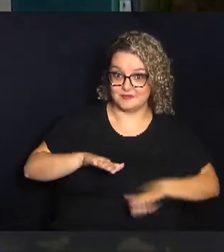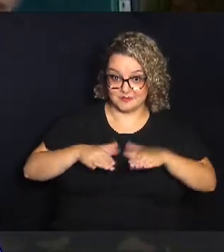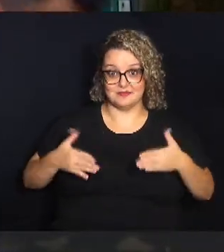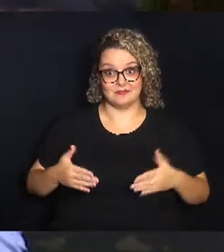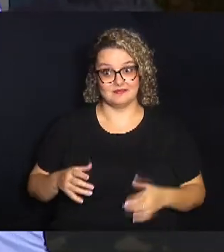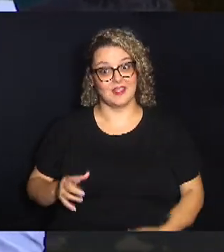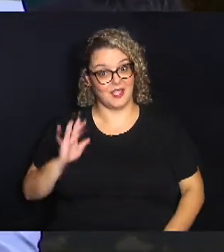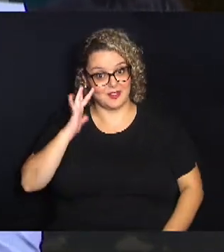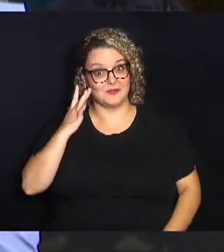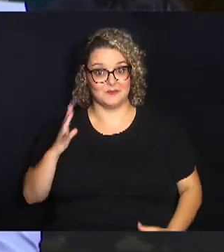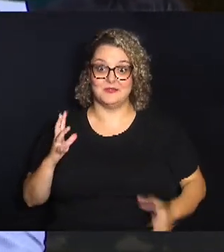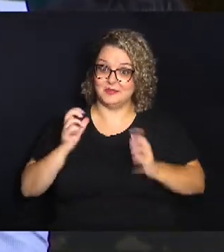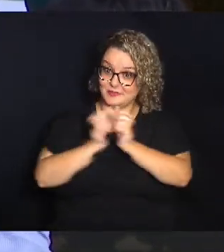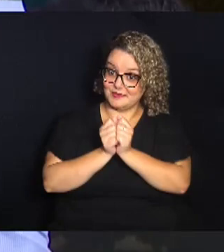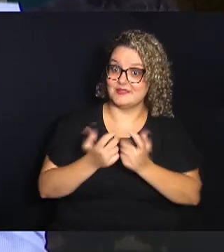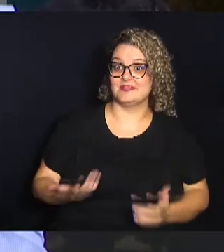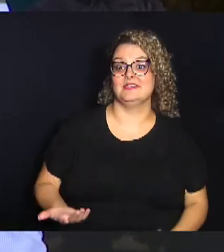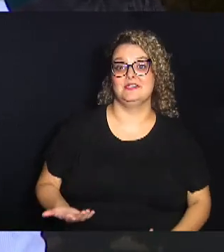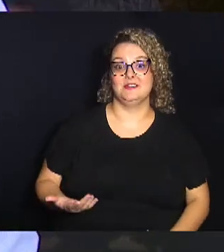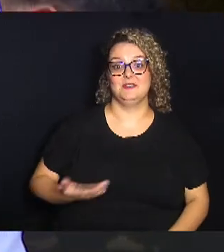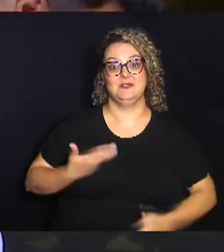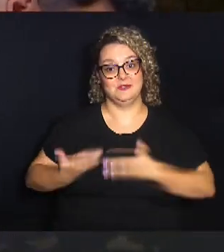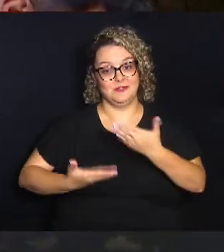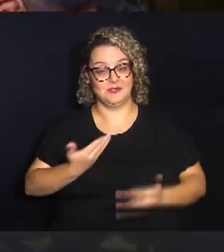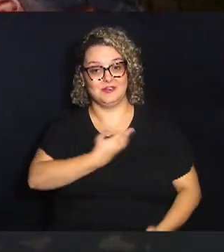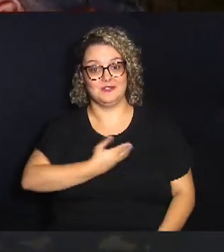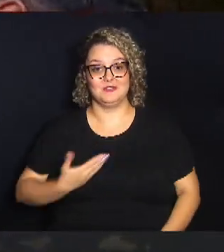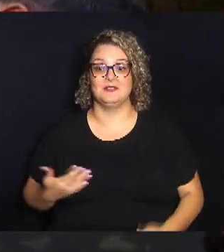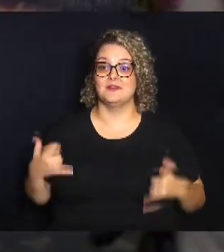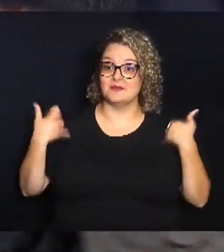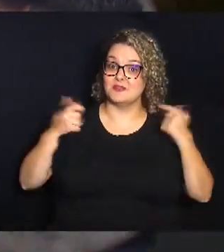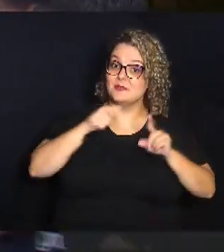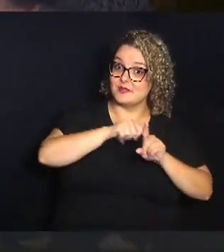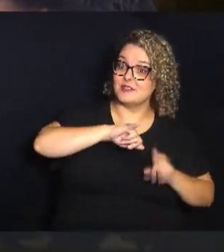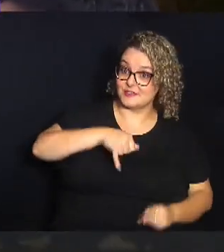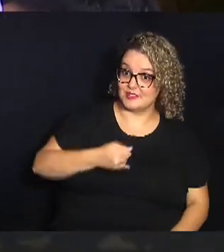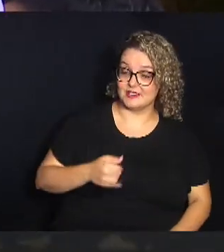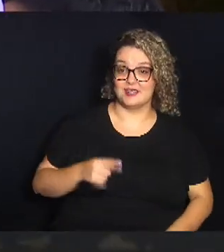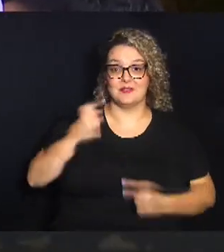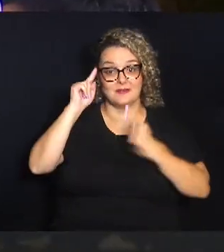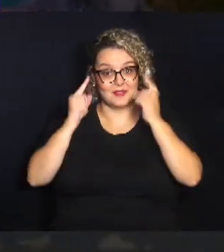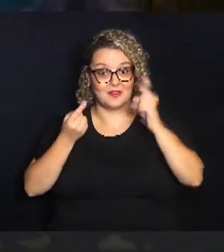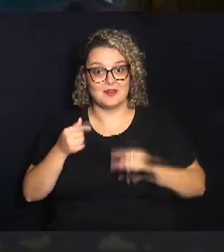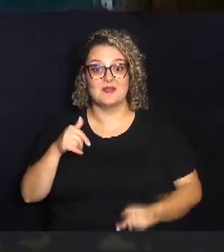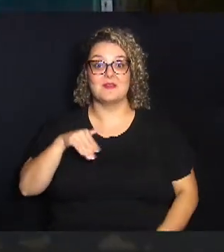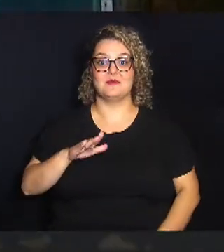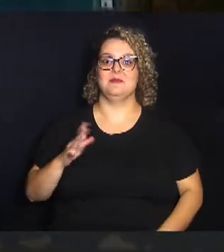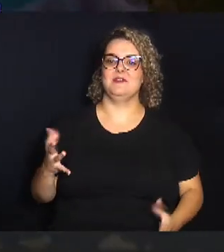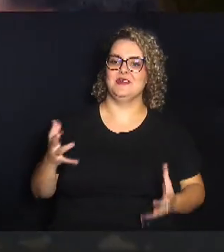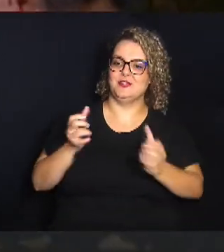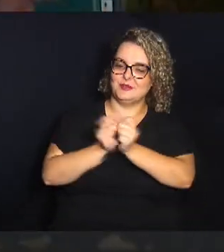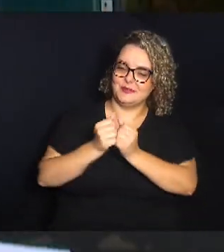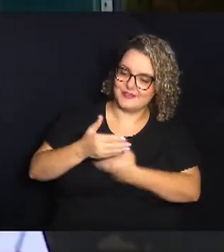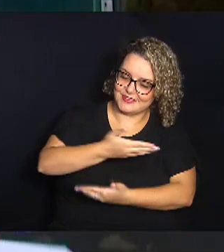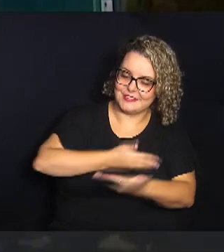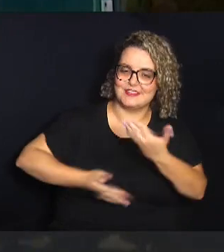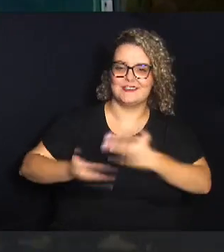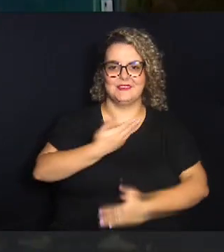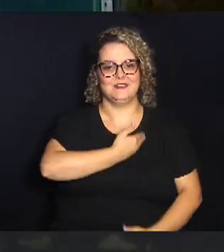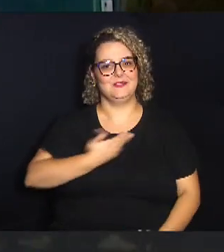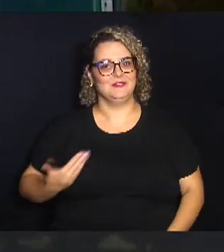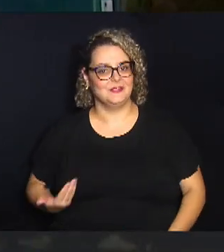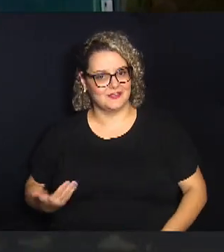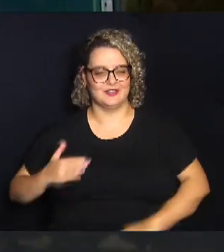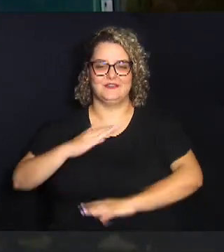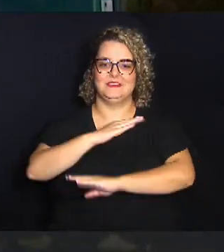reunir os servidores, em especial os que fazem aniversário em janeiro e fevereiro, para cada vez mais integrar os servidores da Câmara.